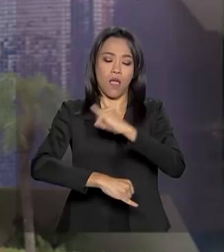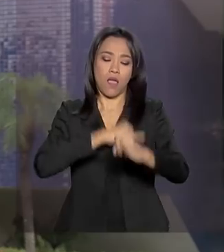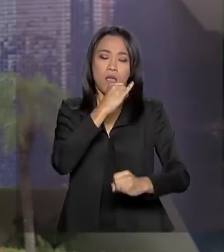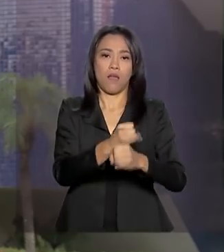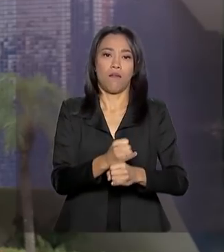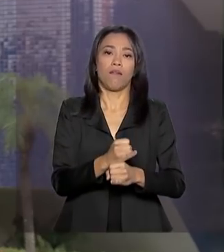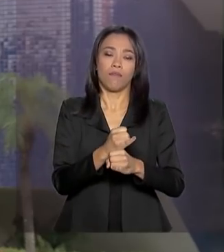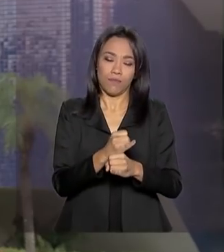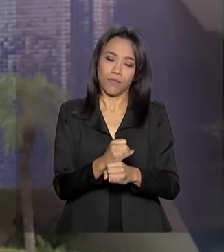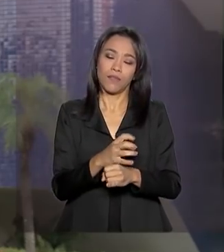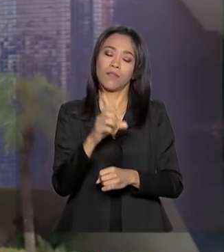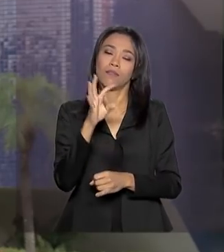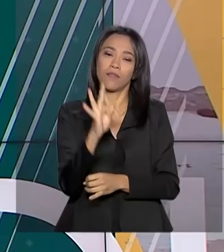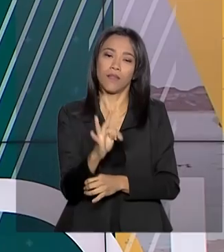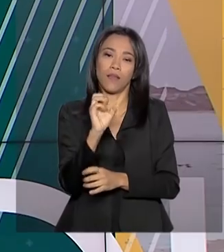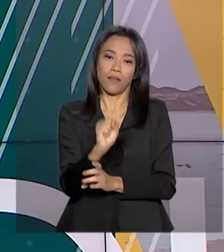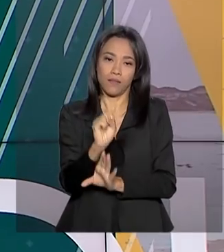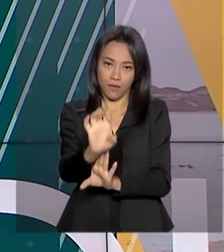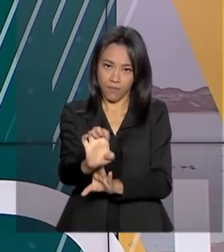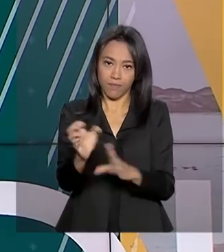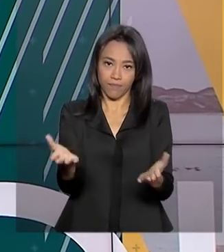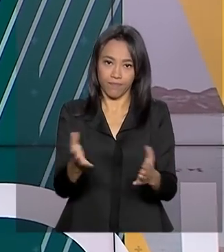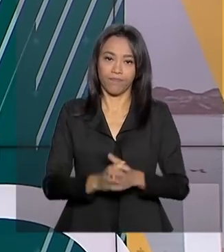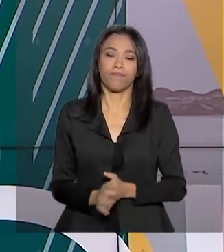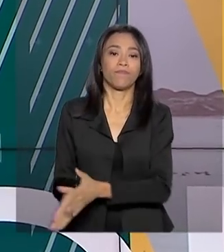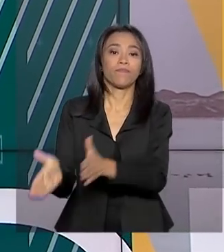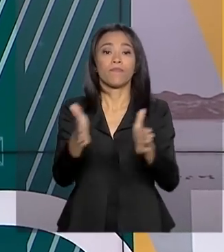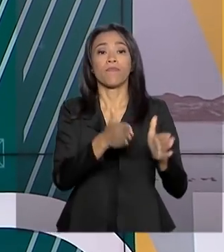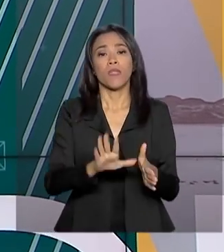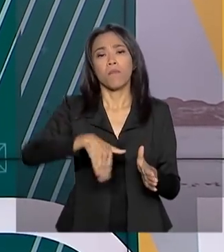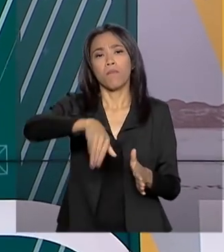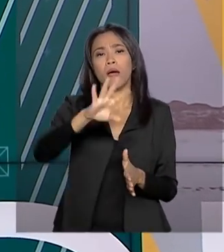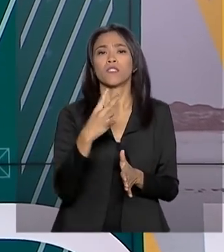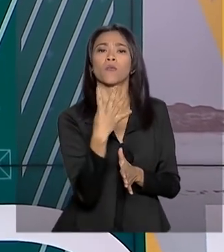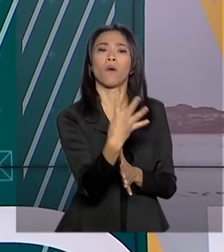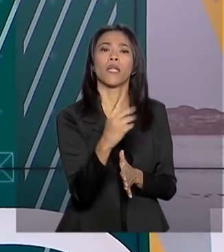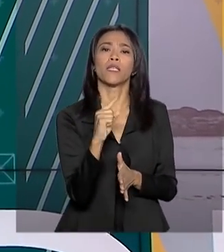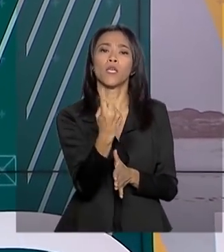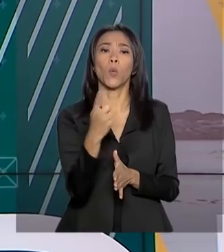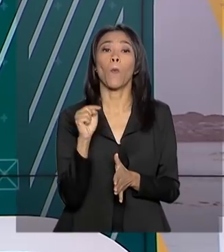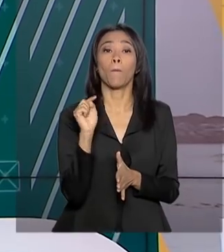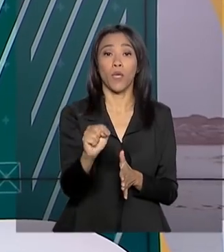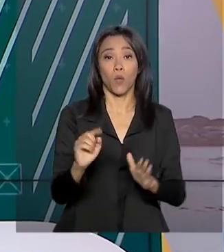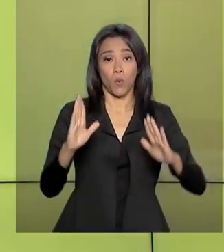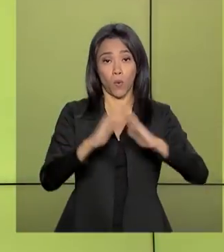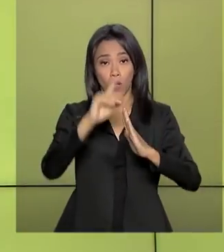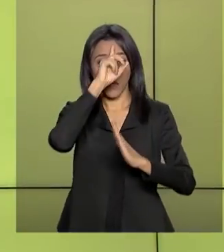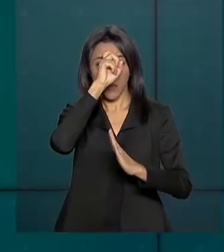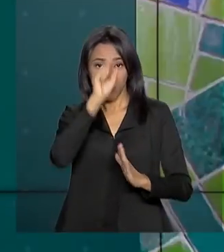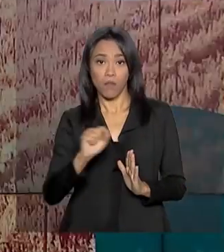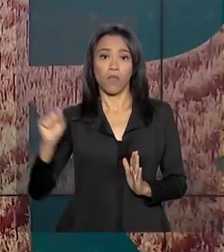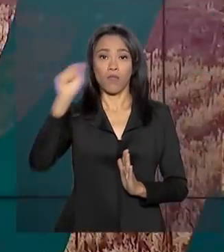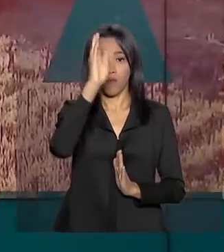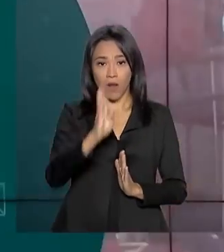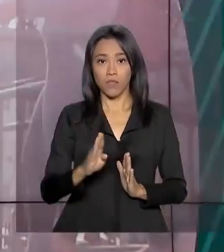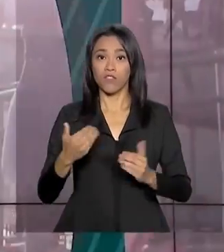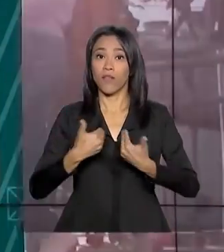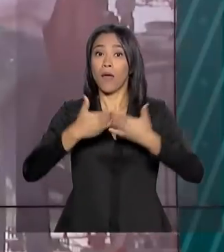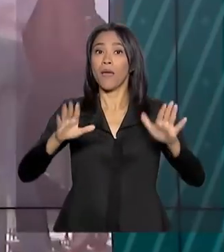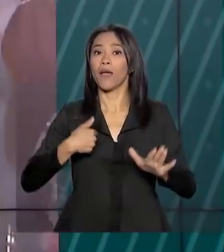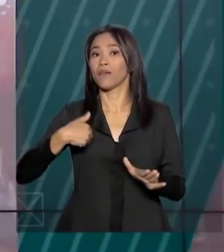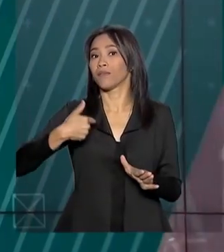Eleitoral, o TSE. Mais de 41 mil postos de saúde de todo o país estiveram abertos no último